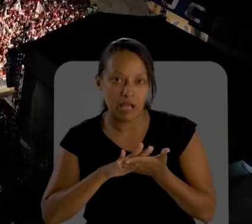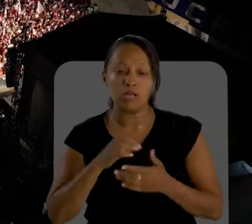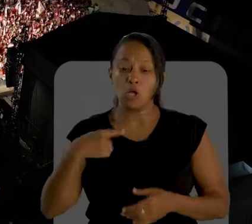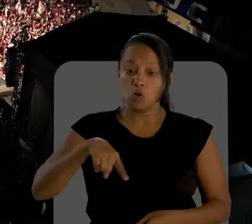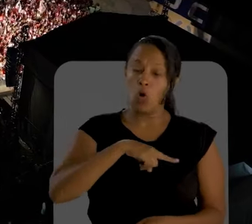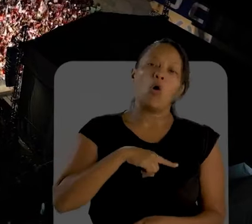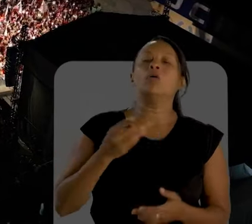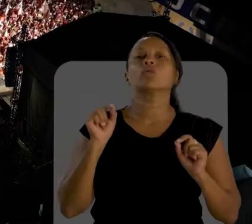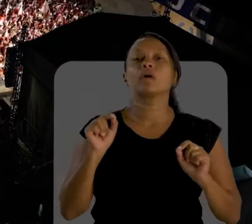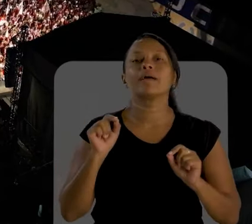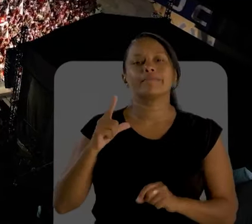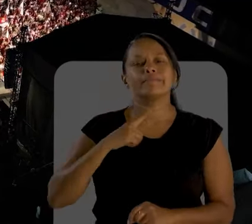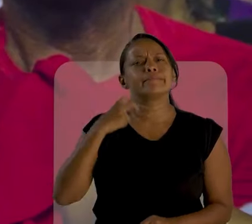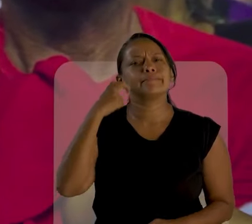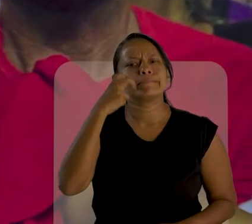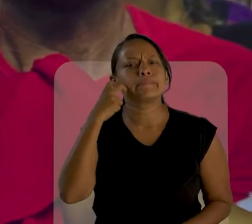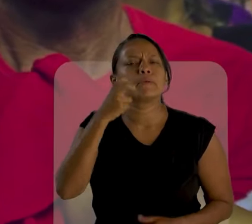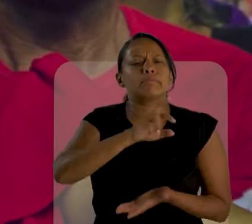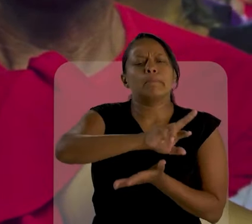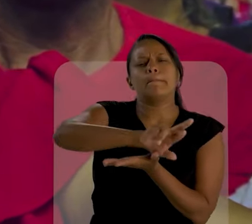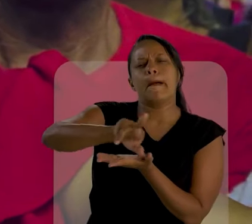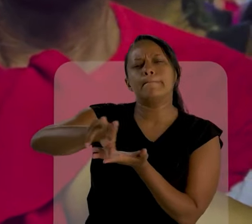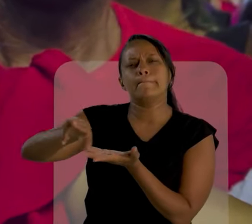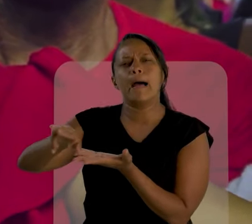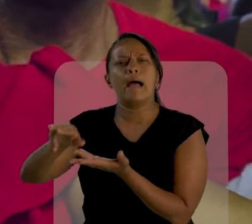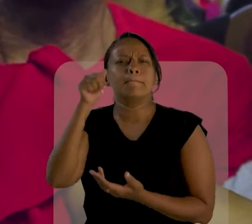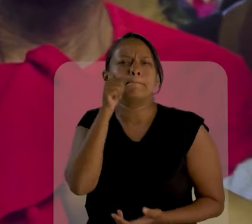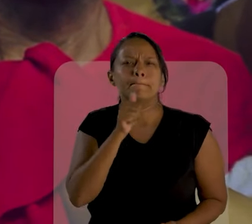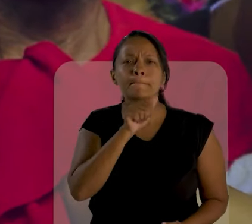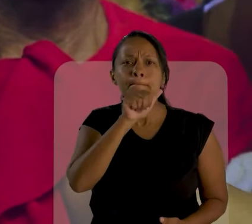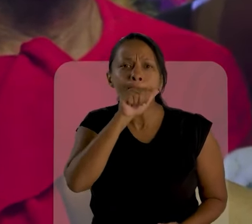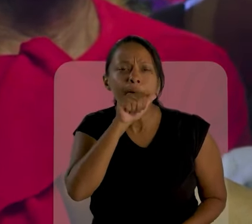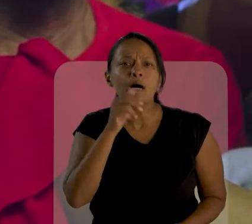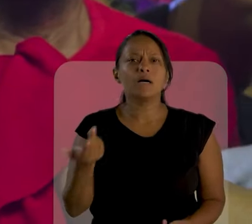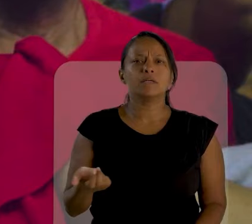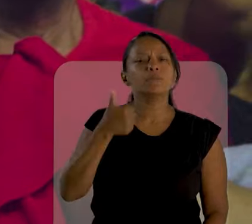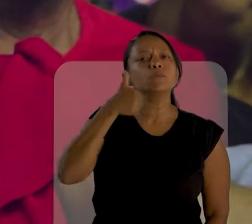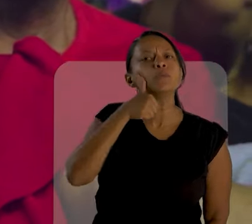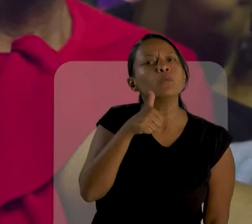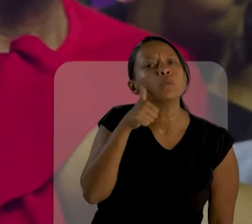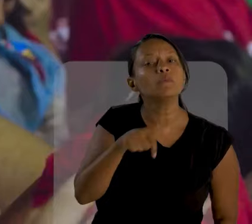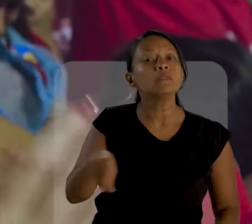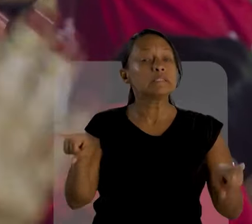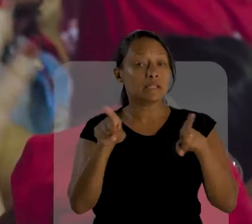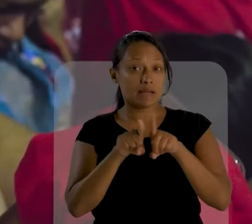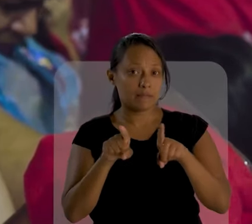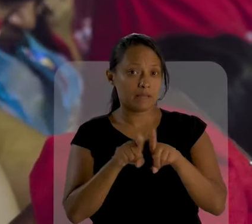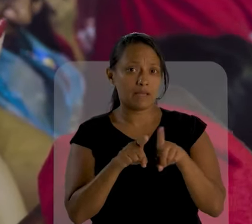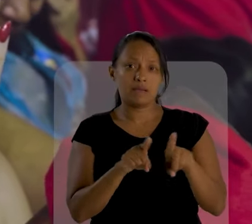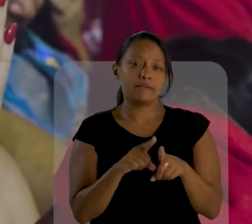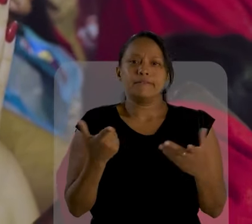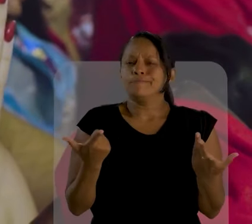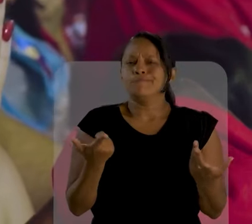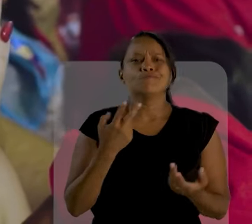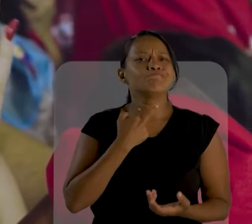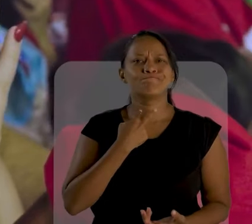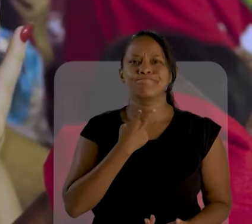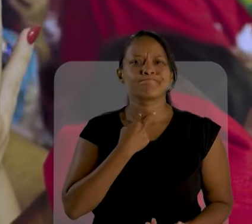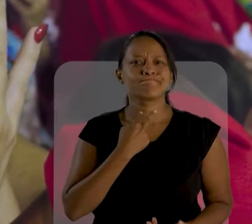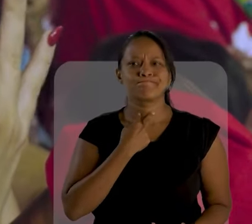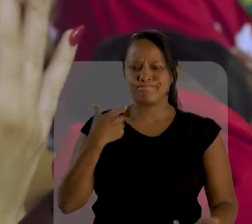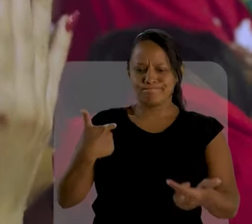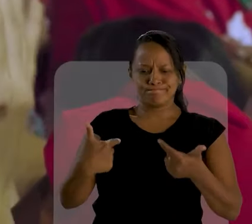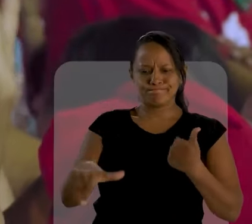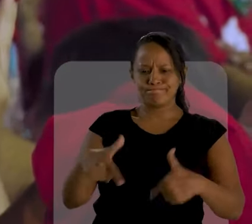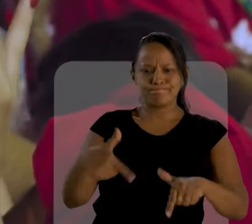A gente está numa cidade em que tem milhares de mães, mulheres, que não estão